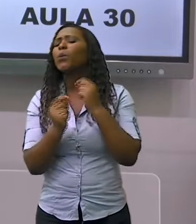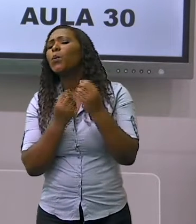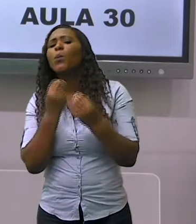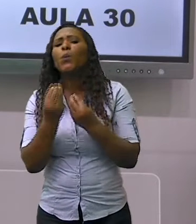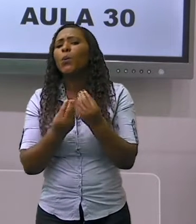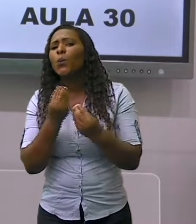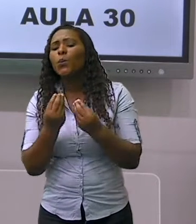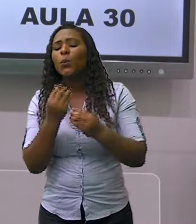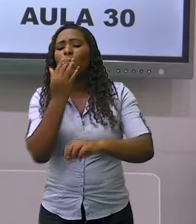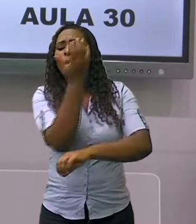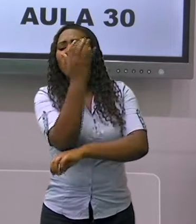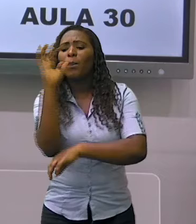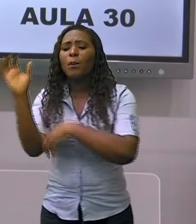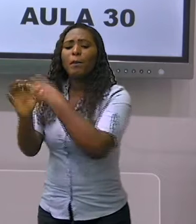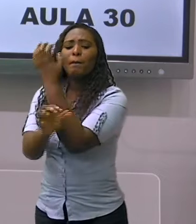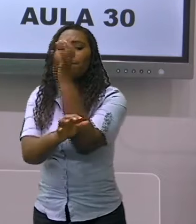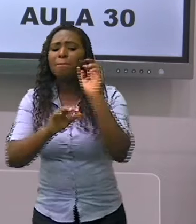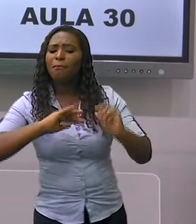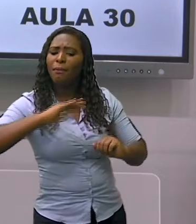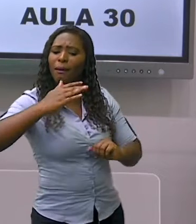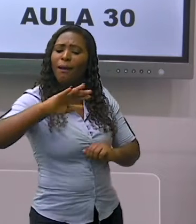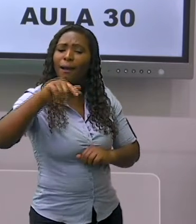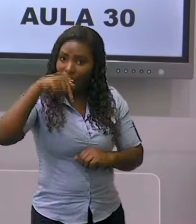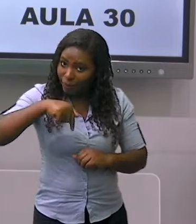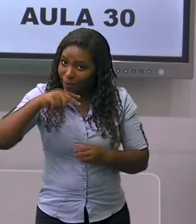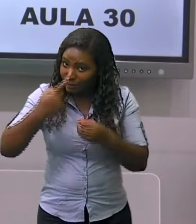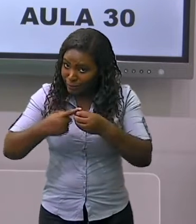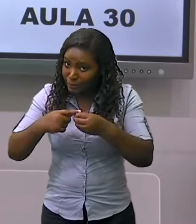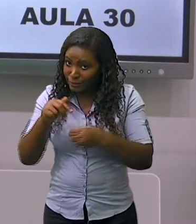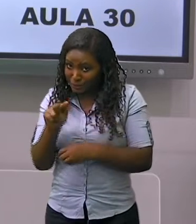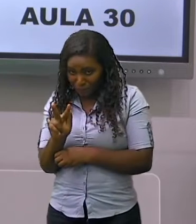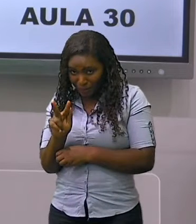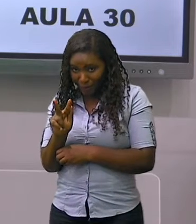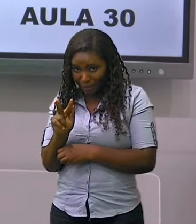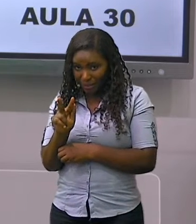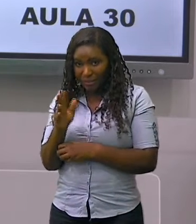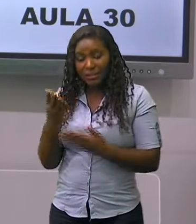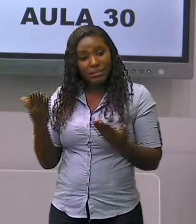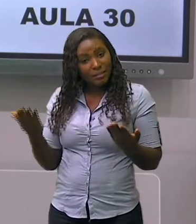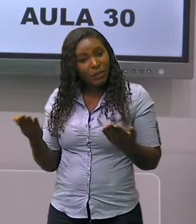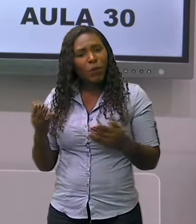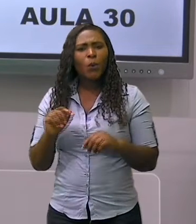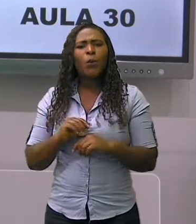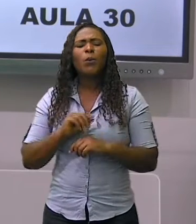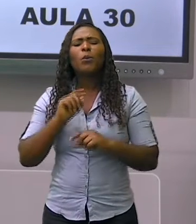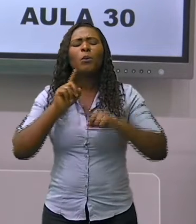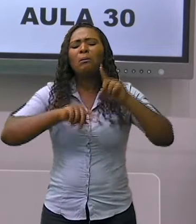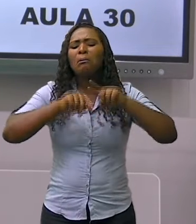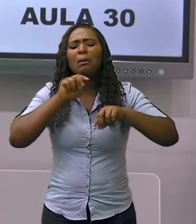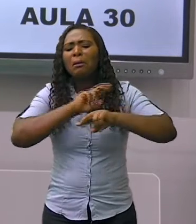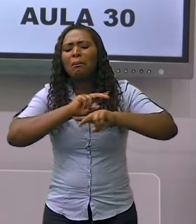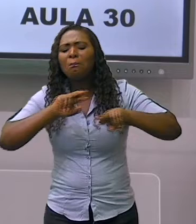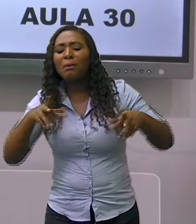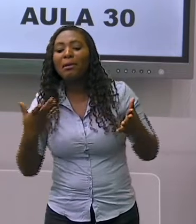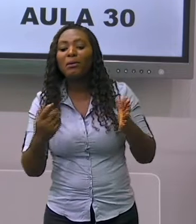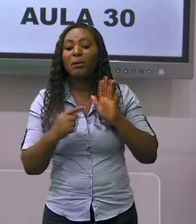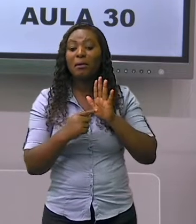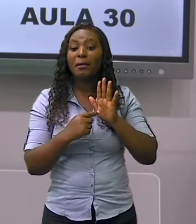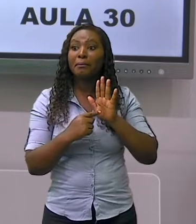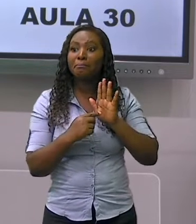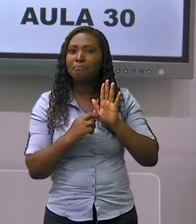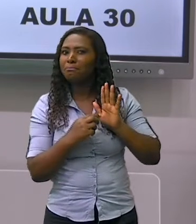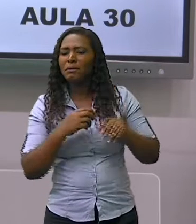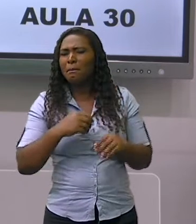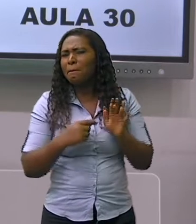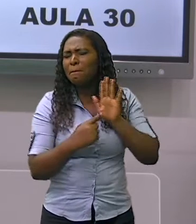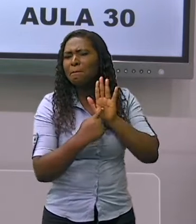Quais elementos predominam nessa paisagem? Esta será uma oportunidade para que